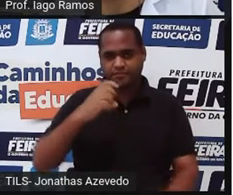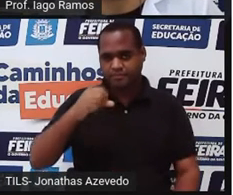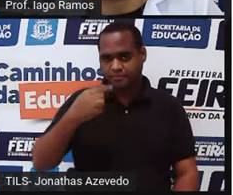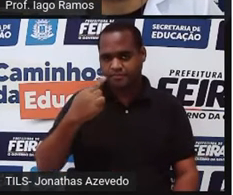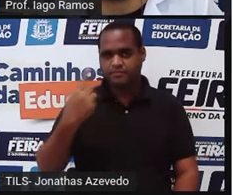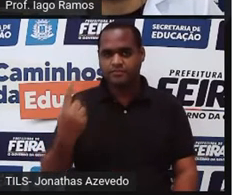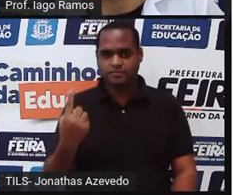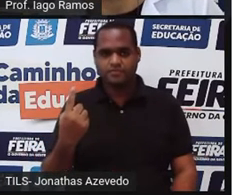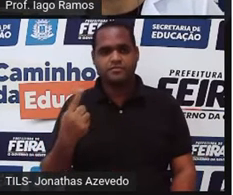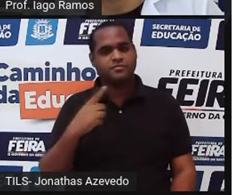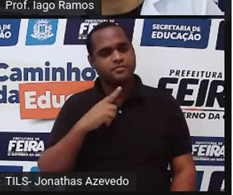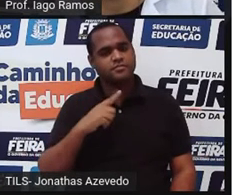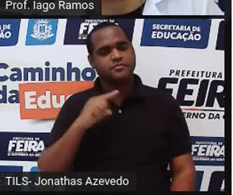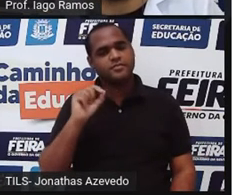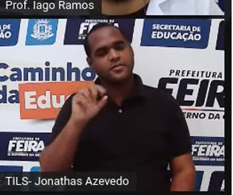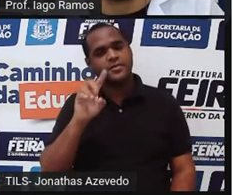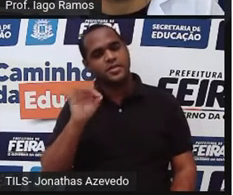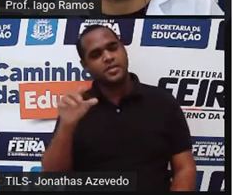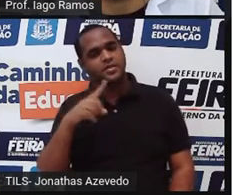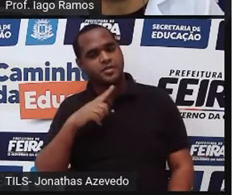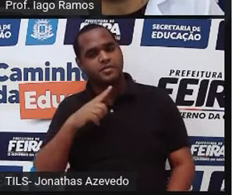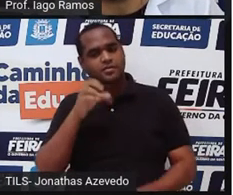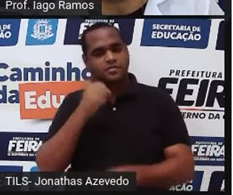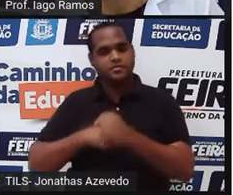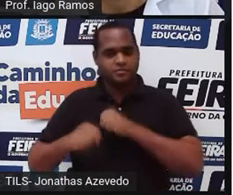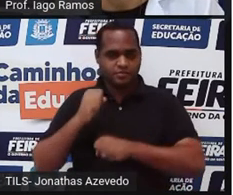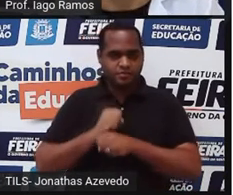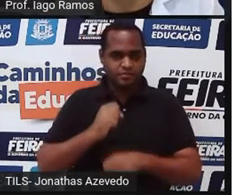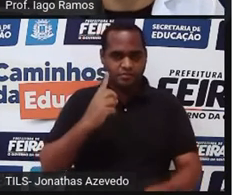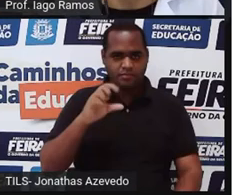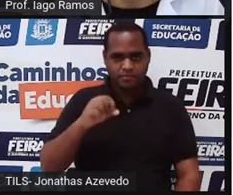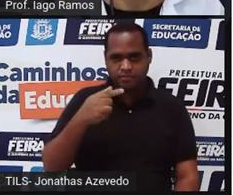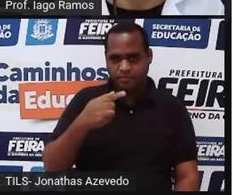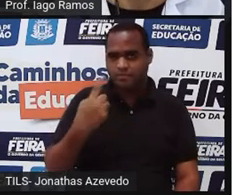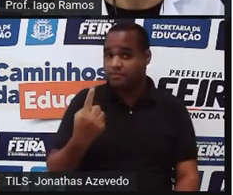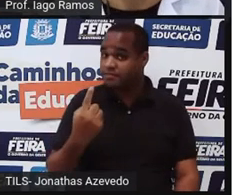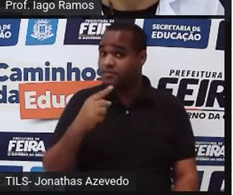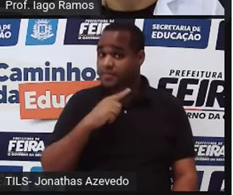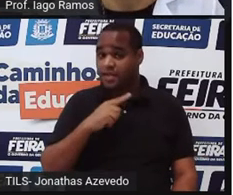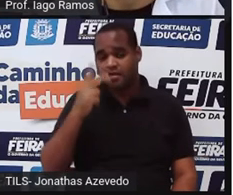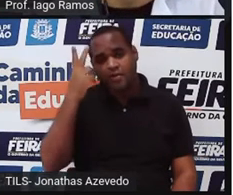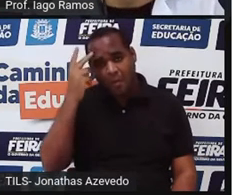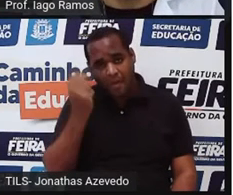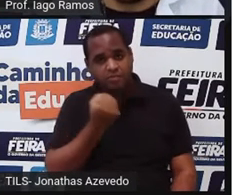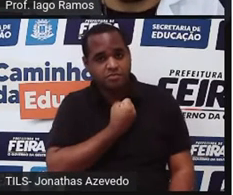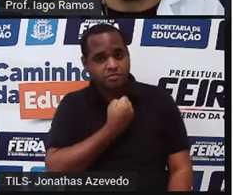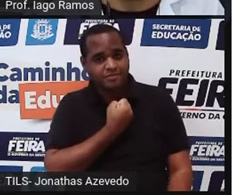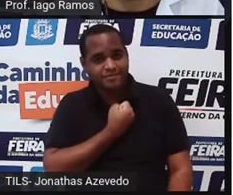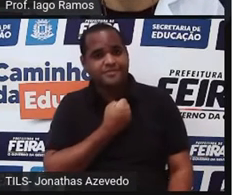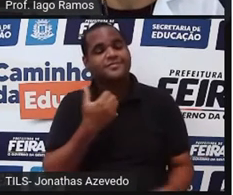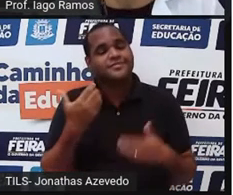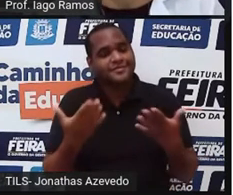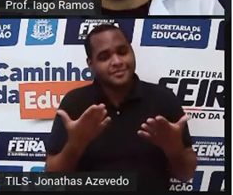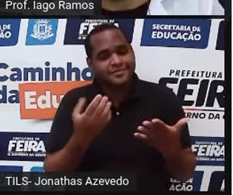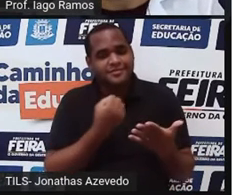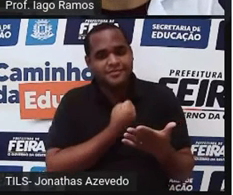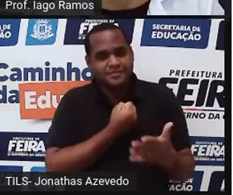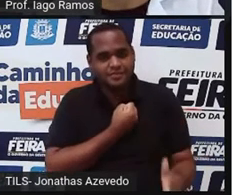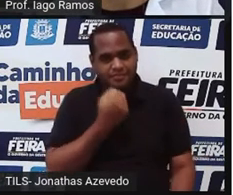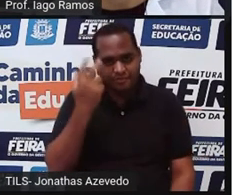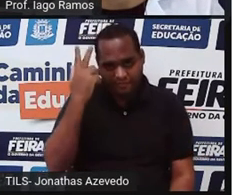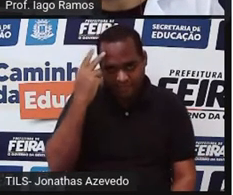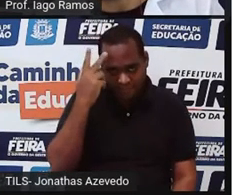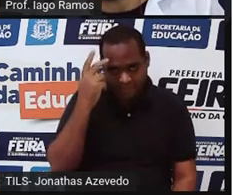Dessa data, eu vou pegar o número 1971, que é um número natural. Se é natural, é